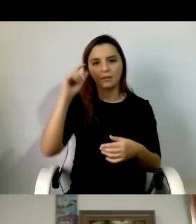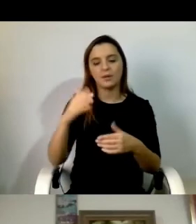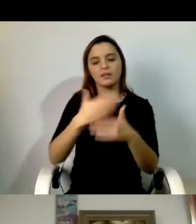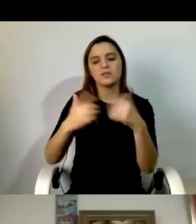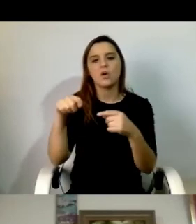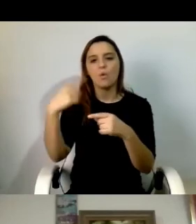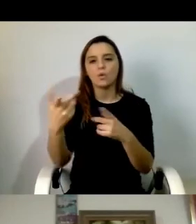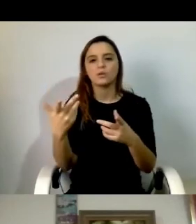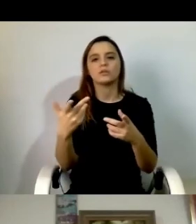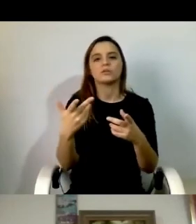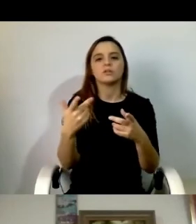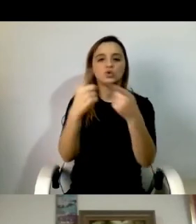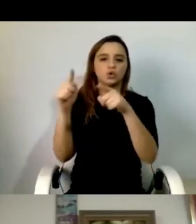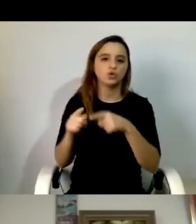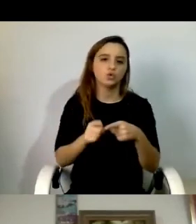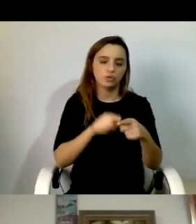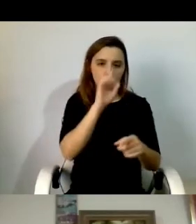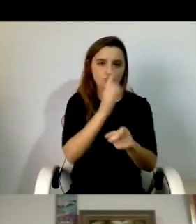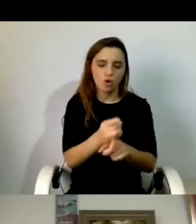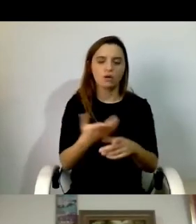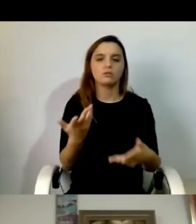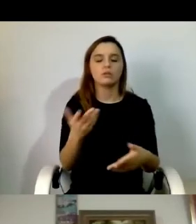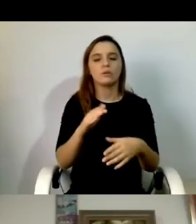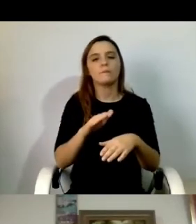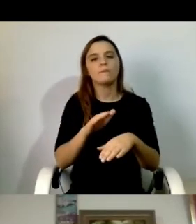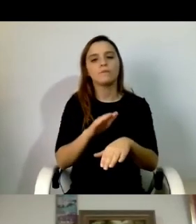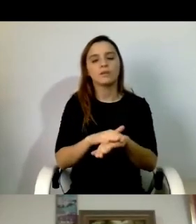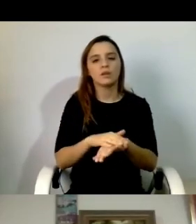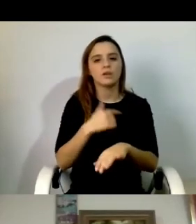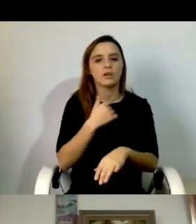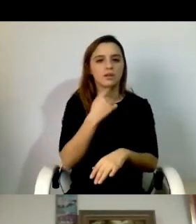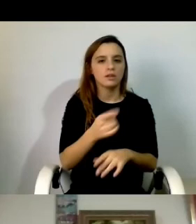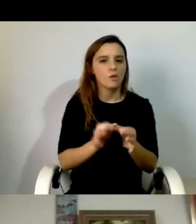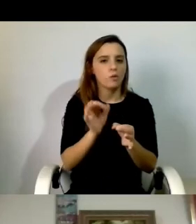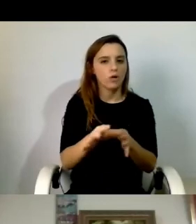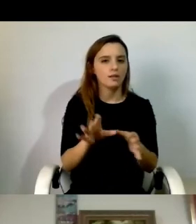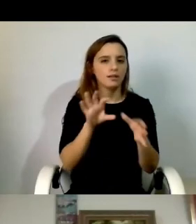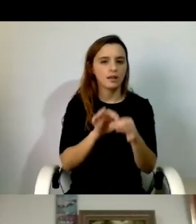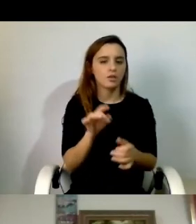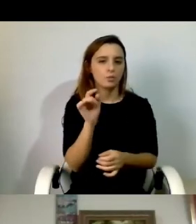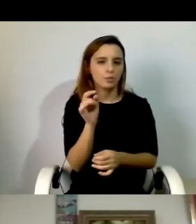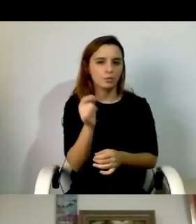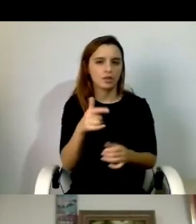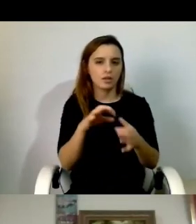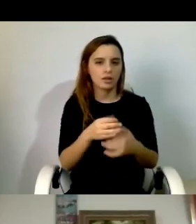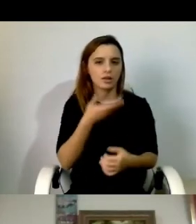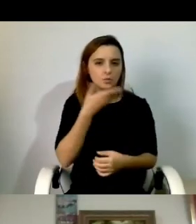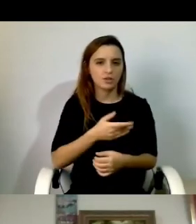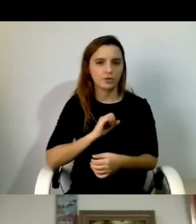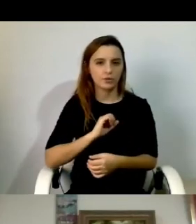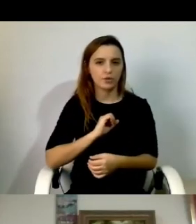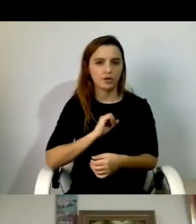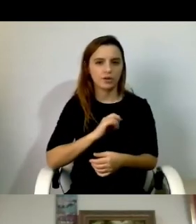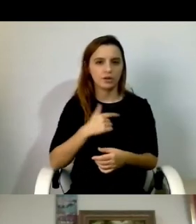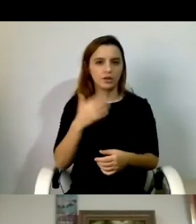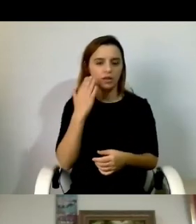deficiência pelo que digamos a minha modesta contribuição tem um bocadinho a ver com a experiência que eu tenho neste campo. Eu vou tentar